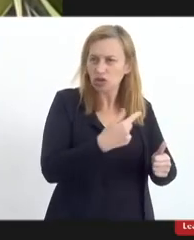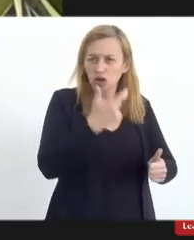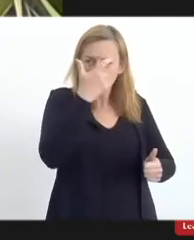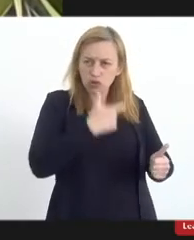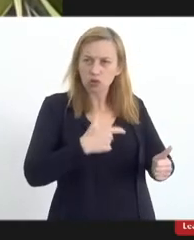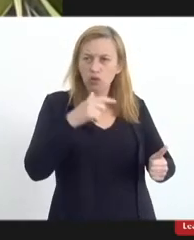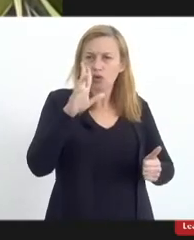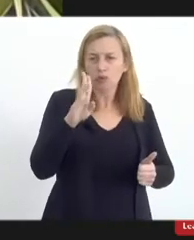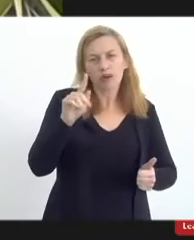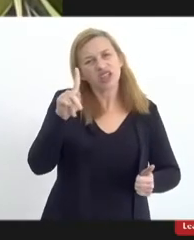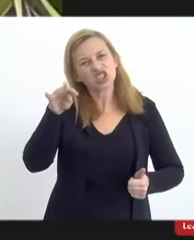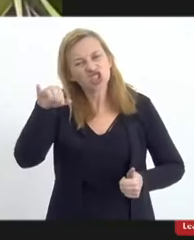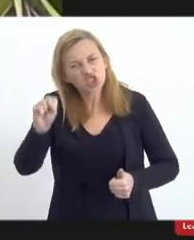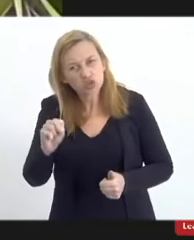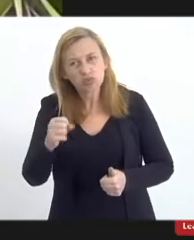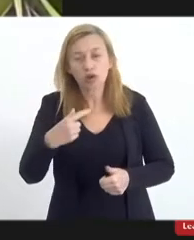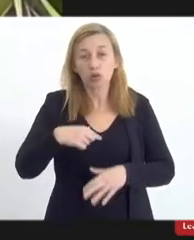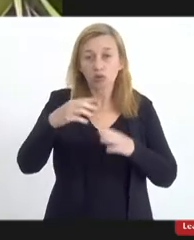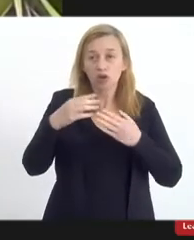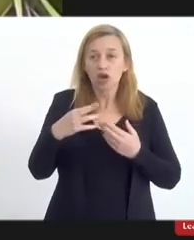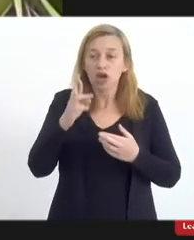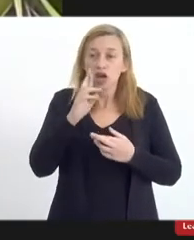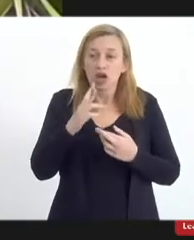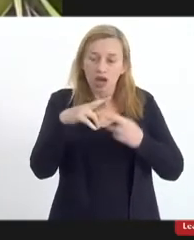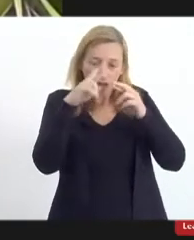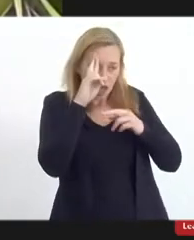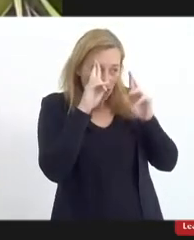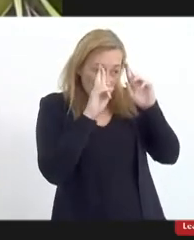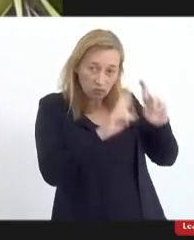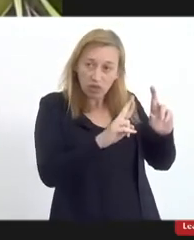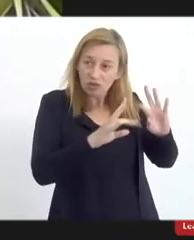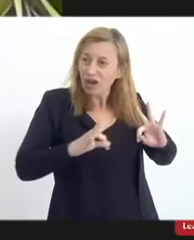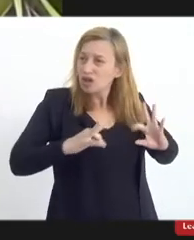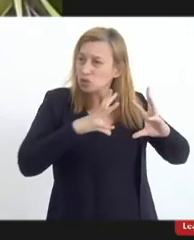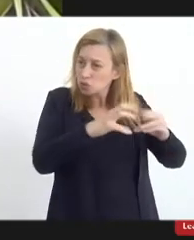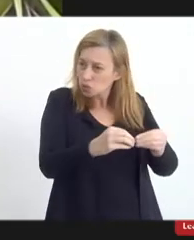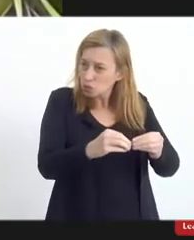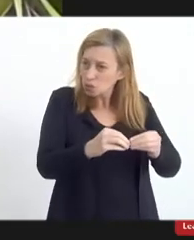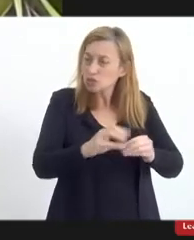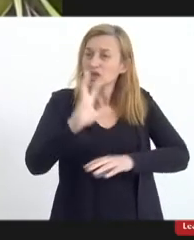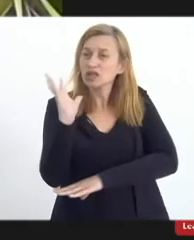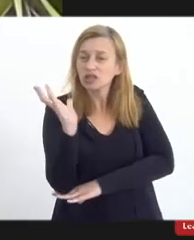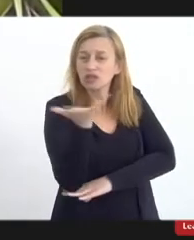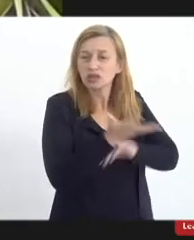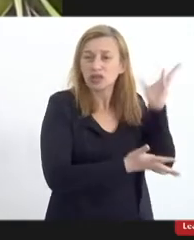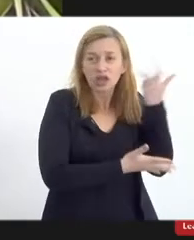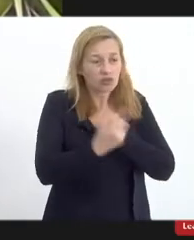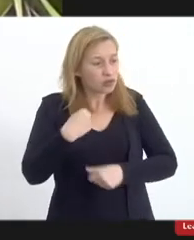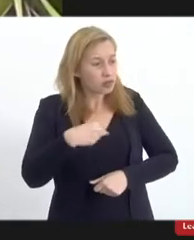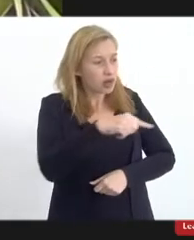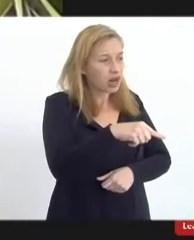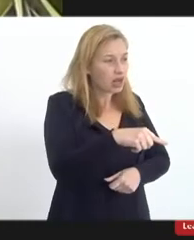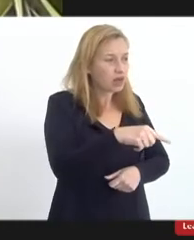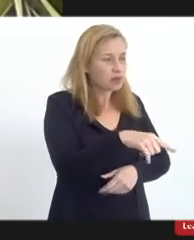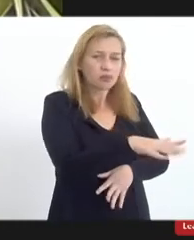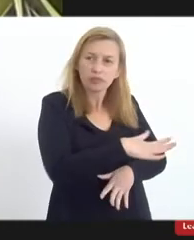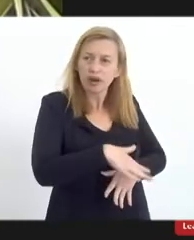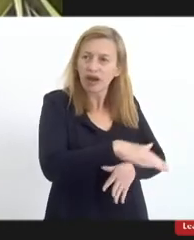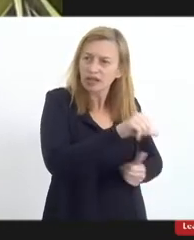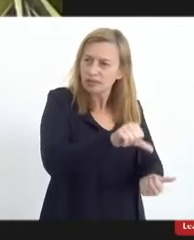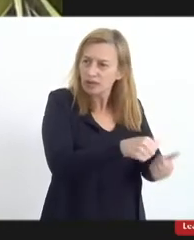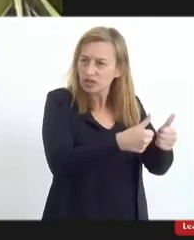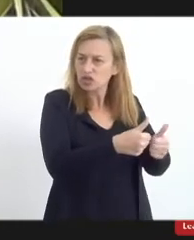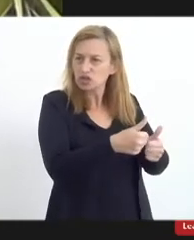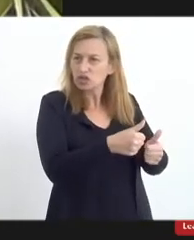respeito todas as denominações, respeito a natureza, e fui para uma sessão de batismo, e ali,